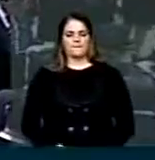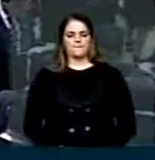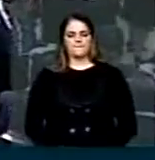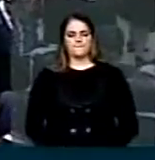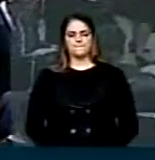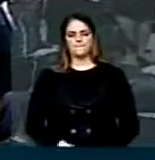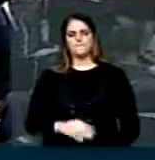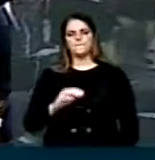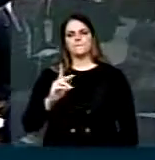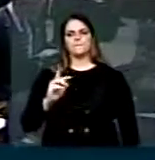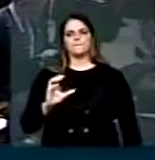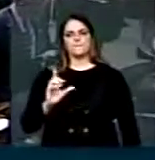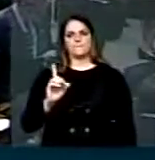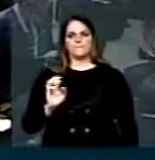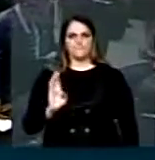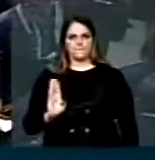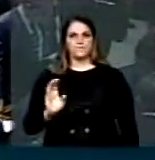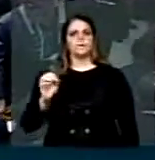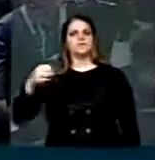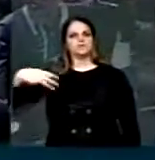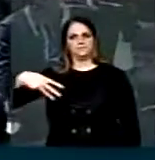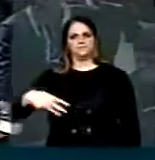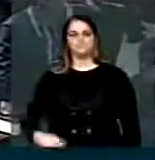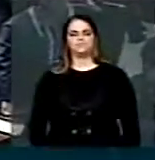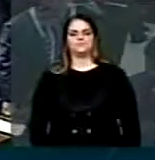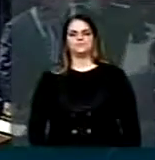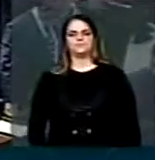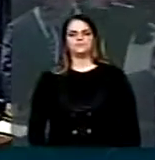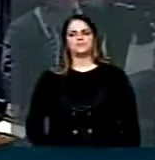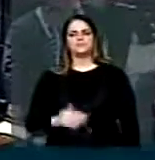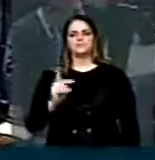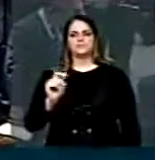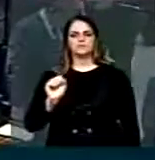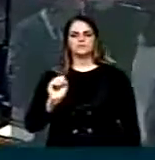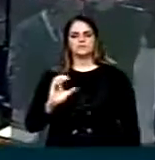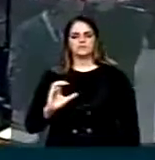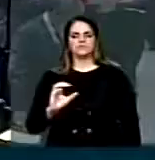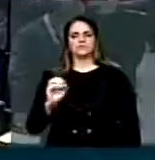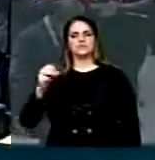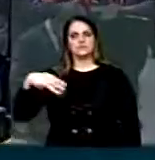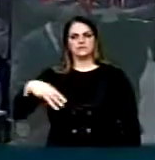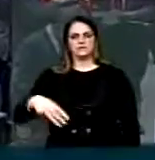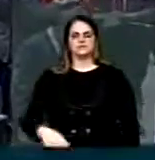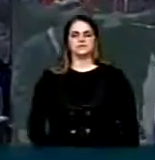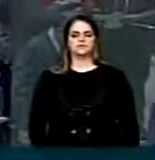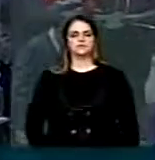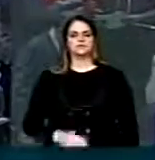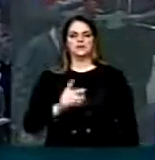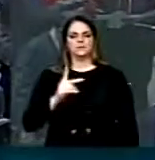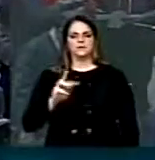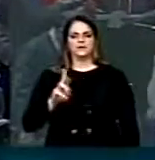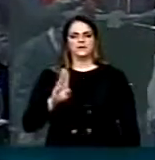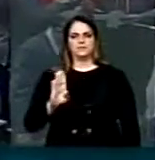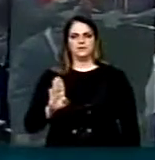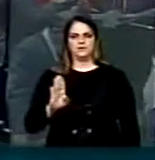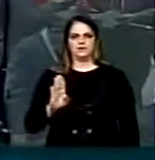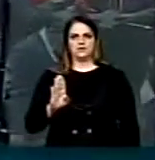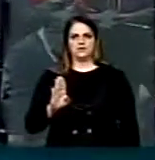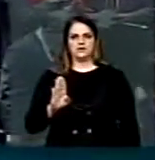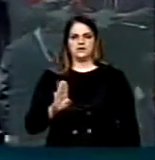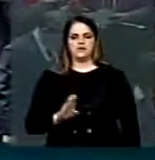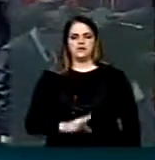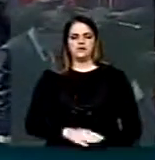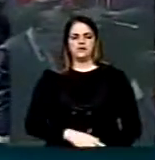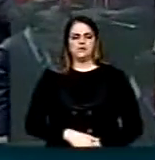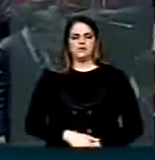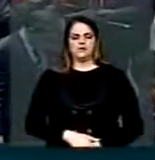em globo, ou seja, quase todos os itens vetados estão em análise. Nesse momento, houve apenas um destaque para ser um